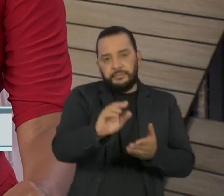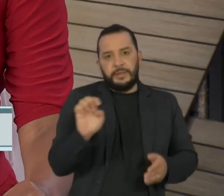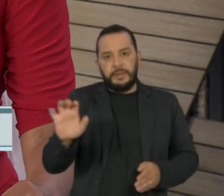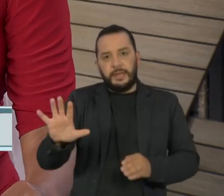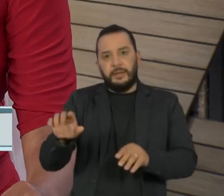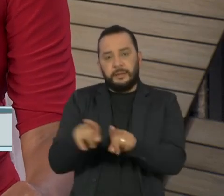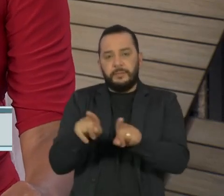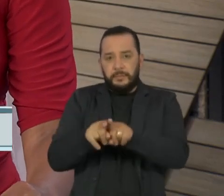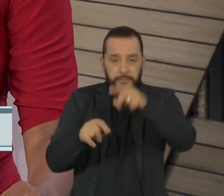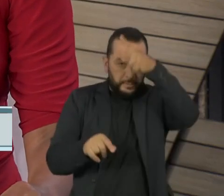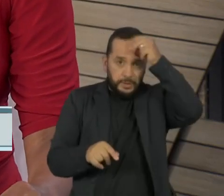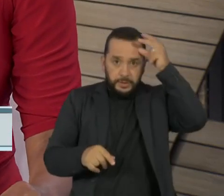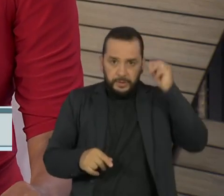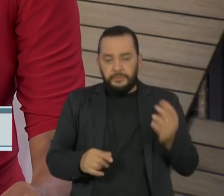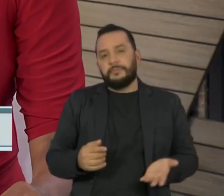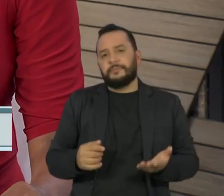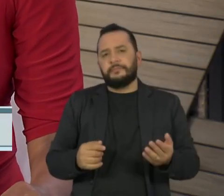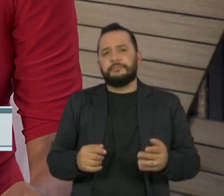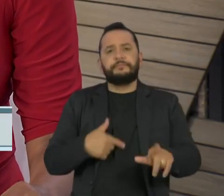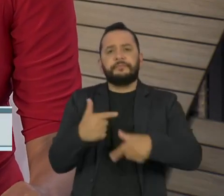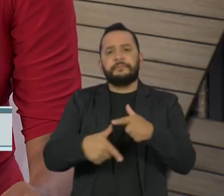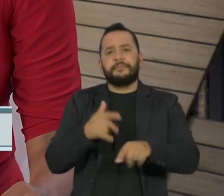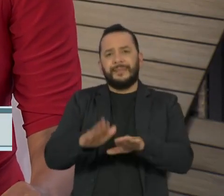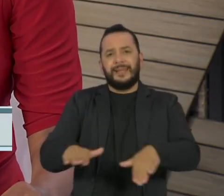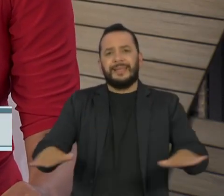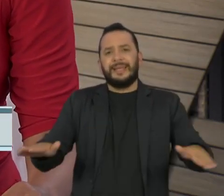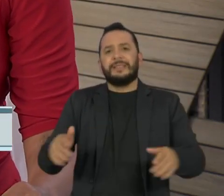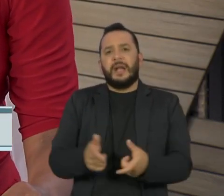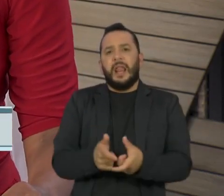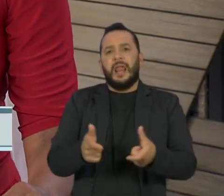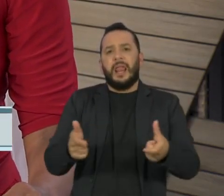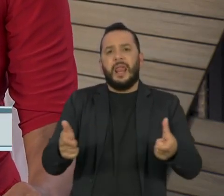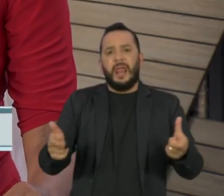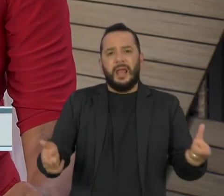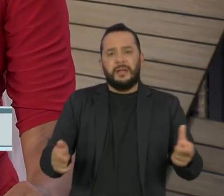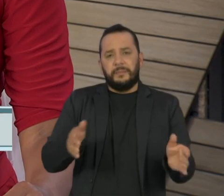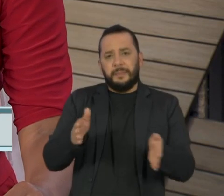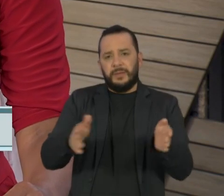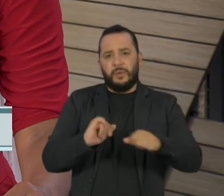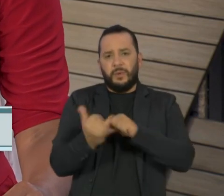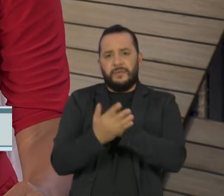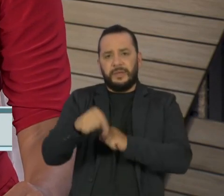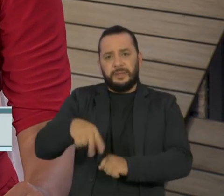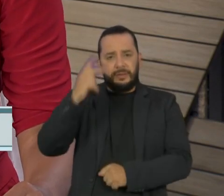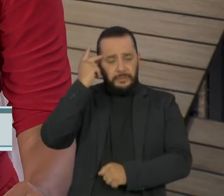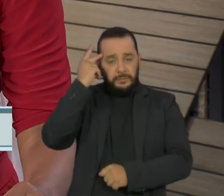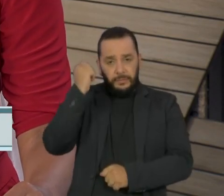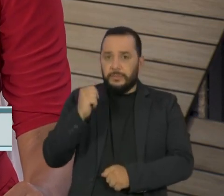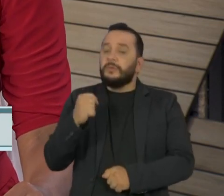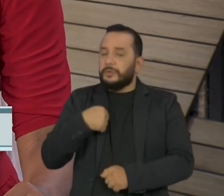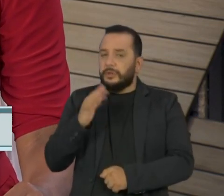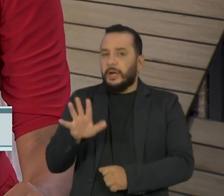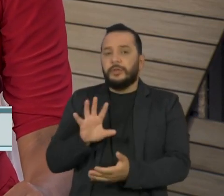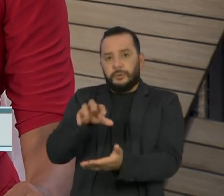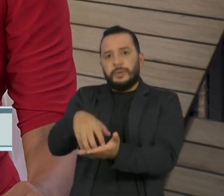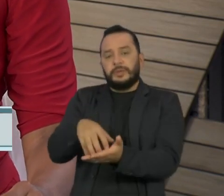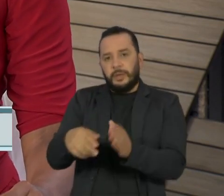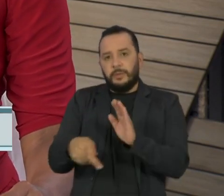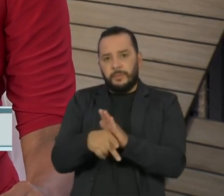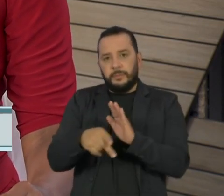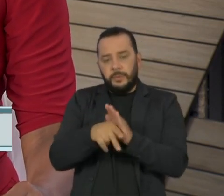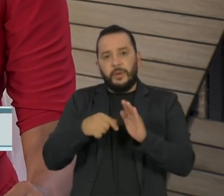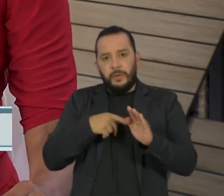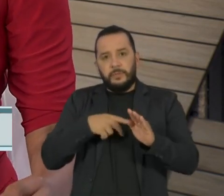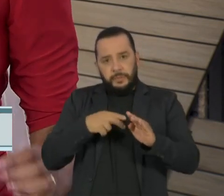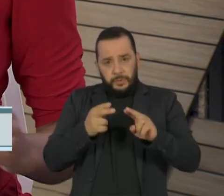O infantil voltou a crescer durante a pandemia em São Paulo. A informação é do escritório do Fundo das Nações Unidas para a